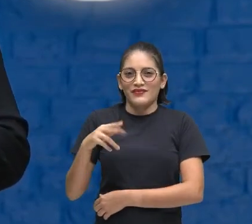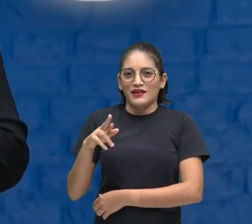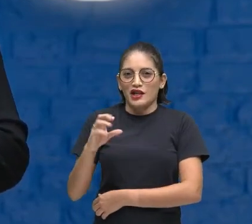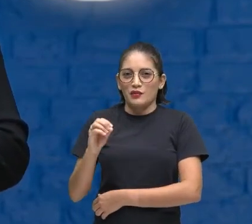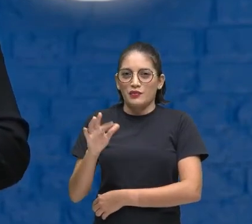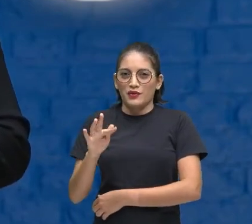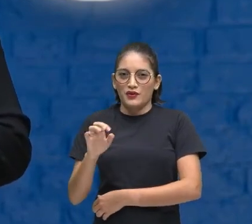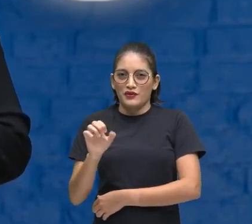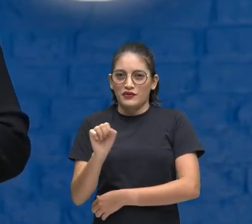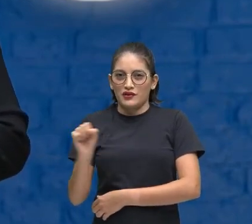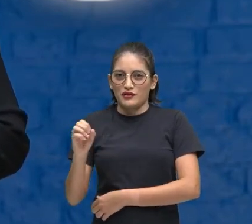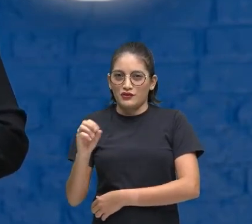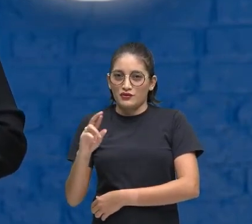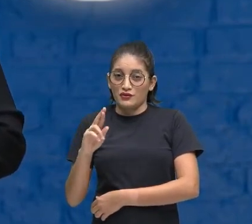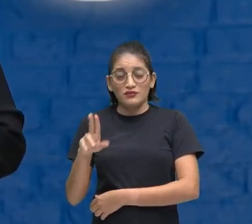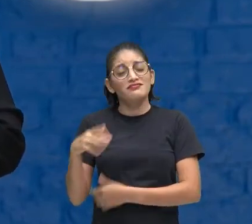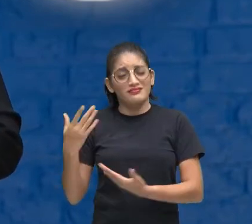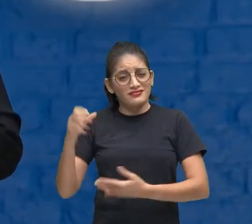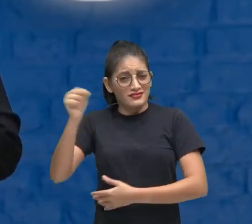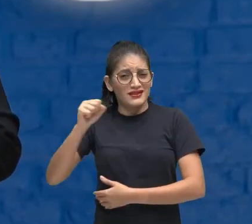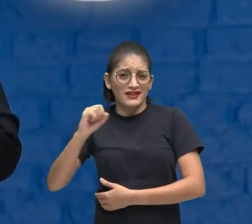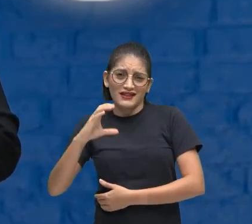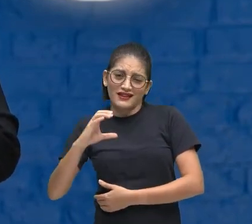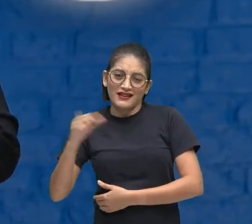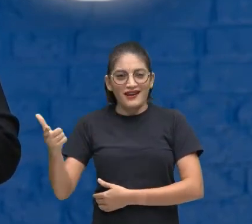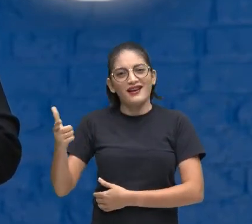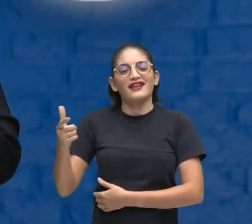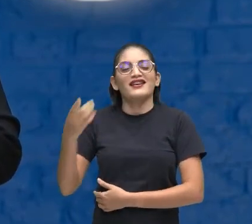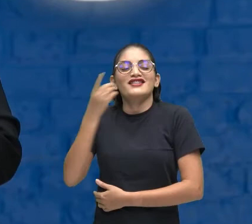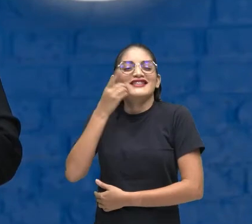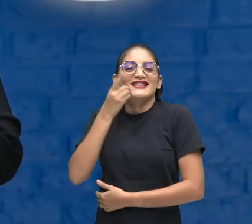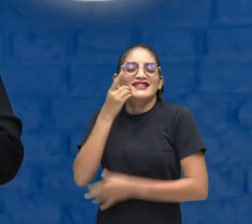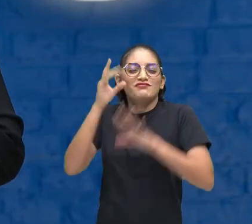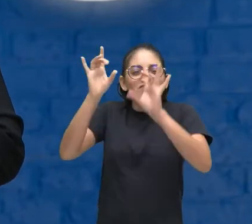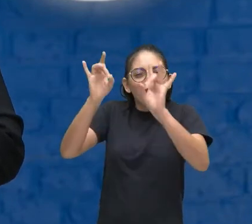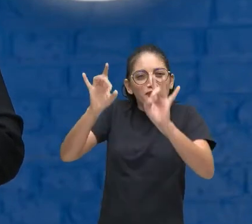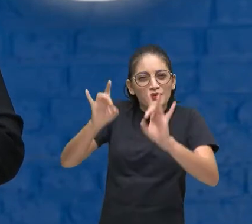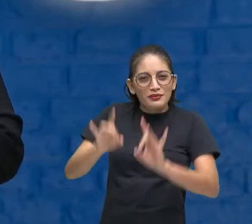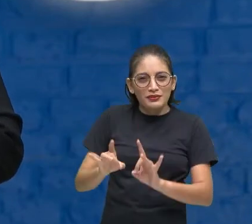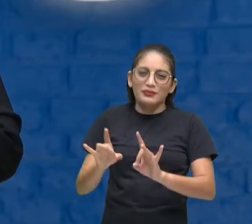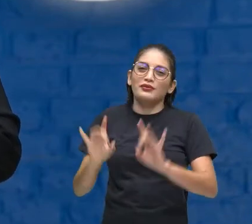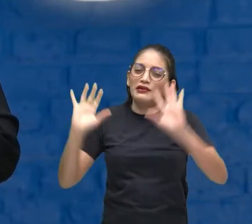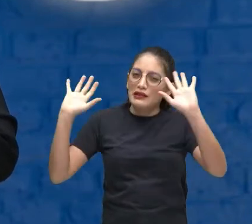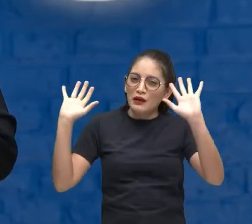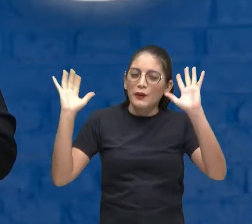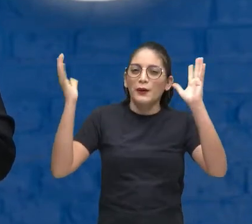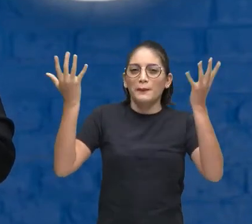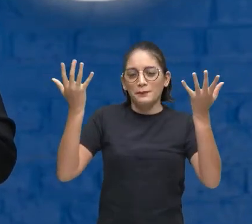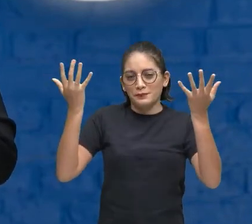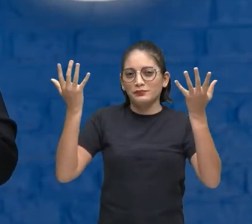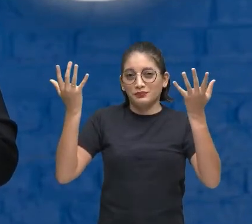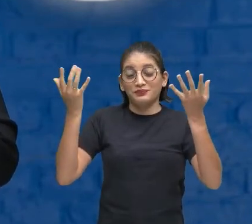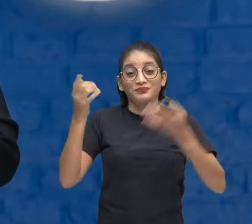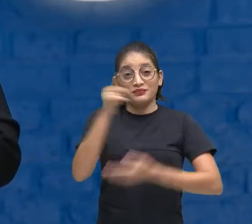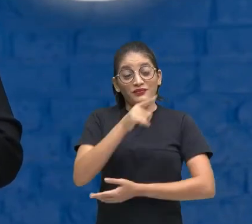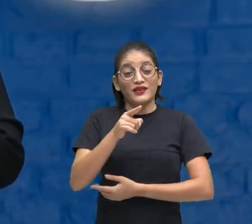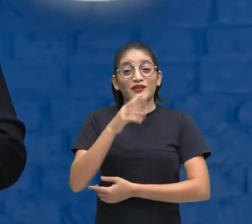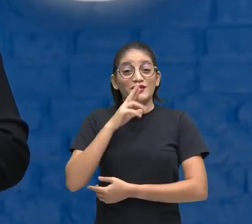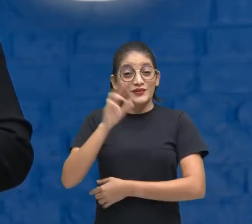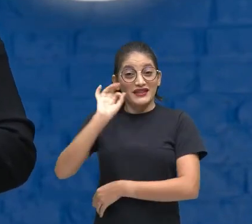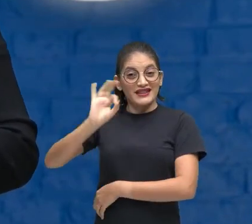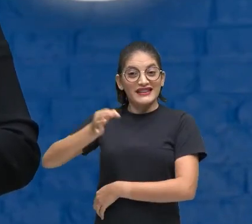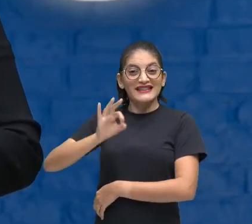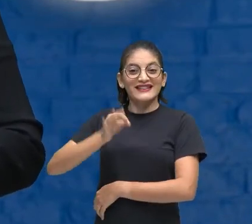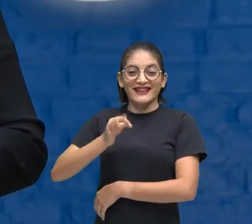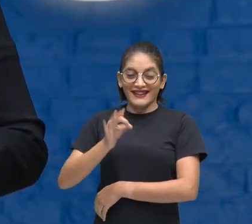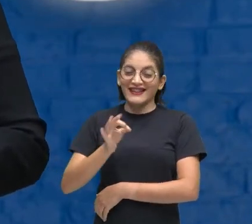Claro que é o nosso professor Né Essa data aí Tão especial Tão memorável Né E vocês acertaram a